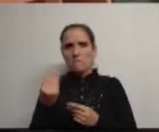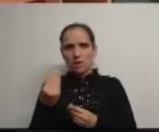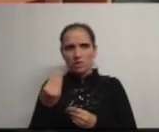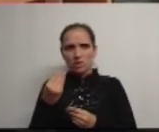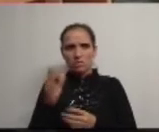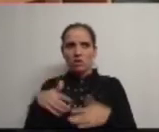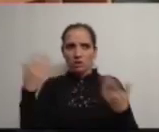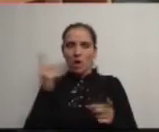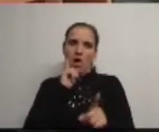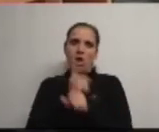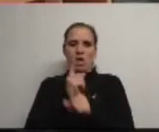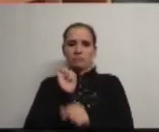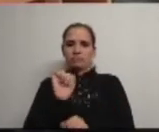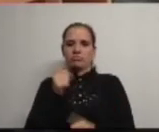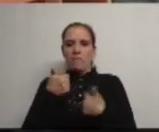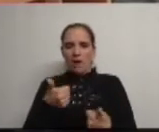então é porque está bem